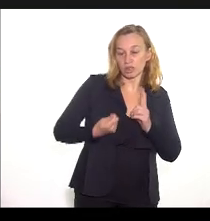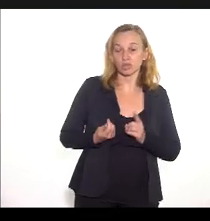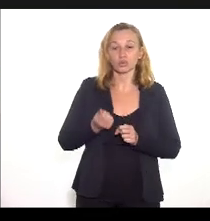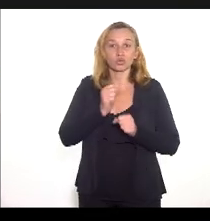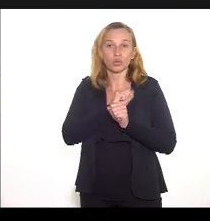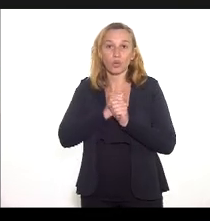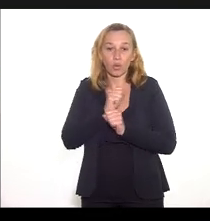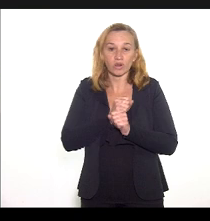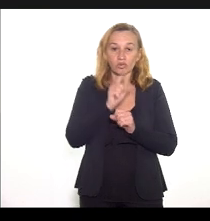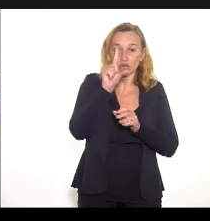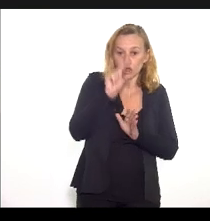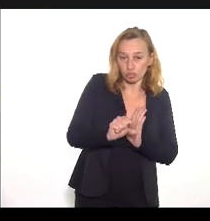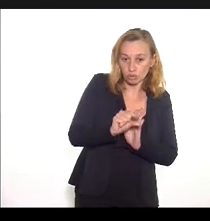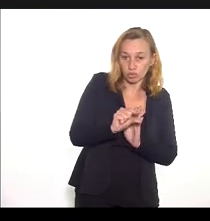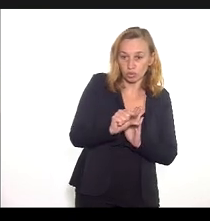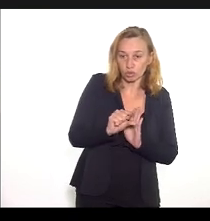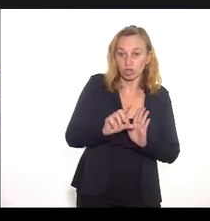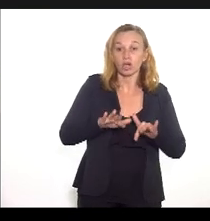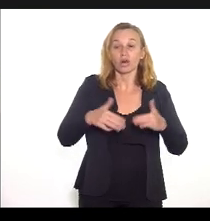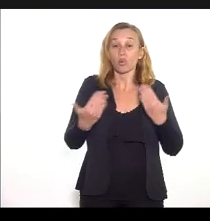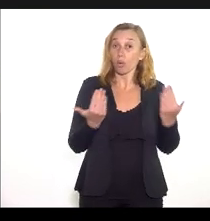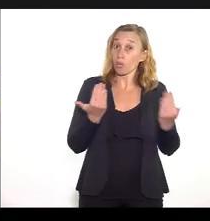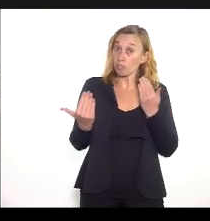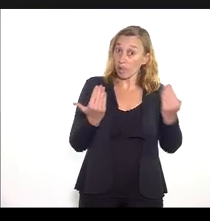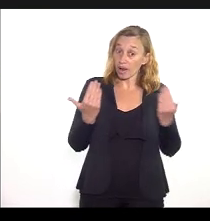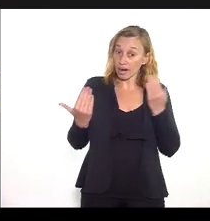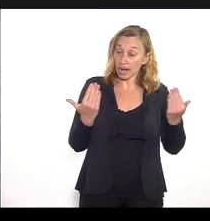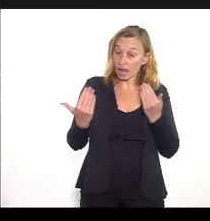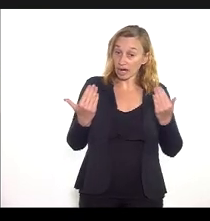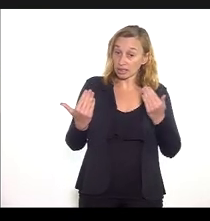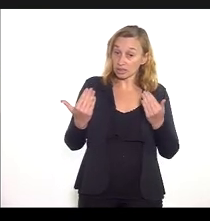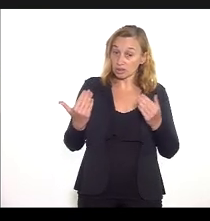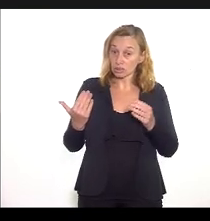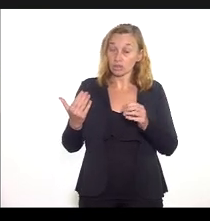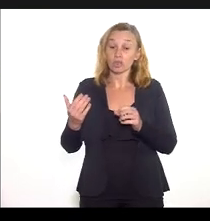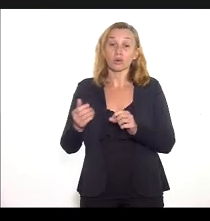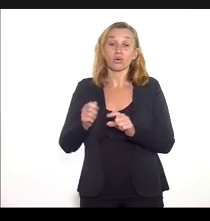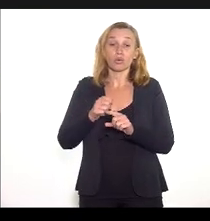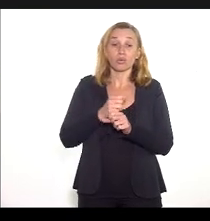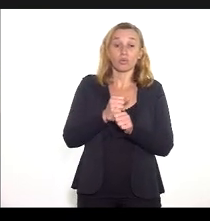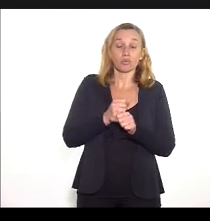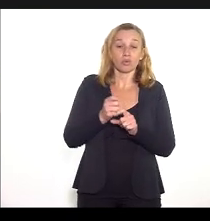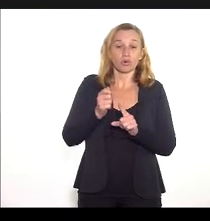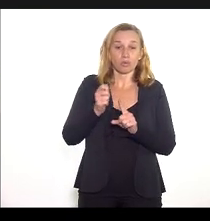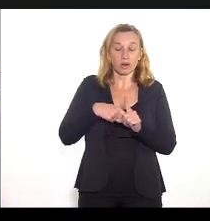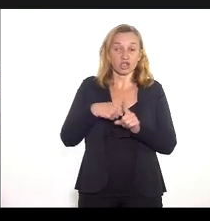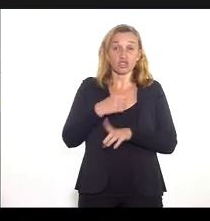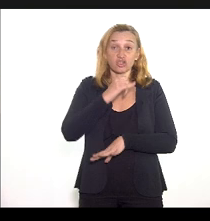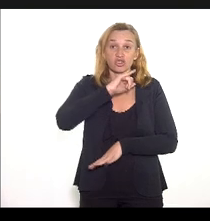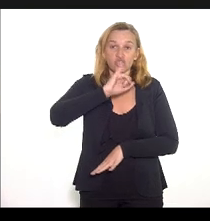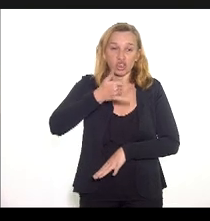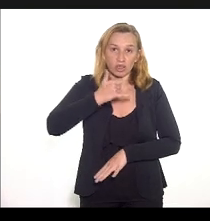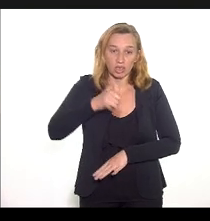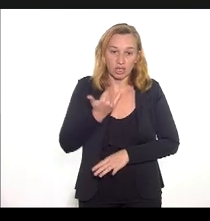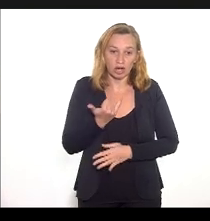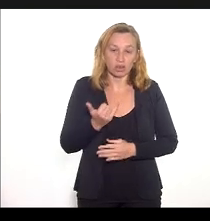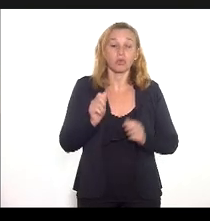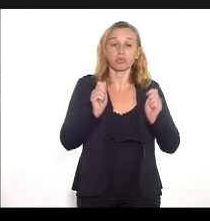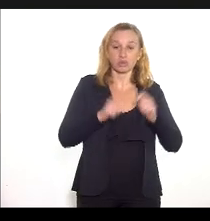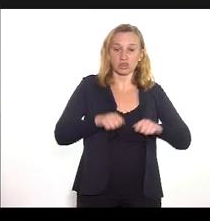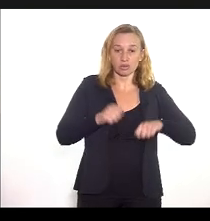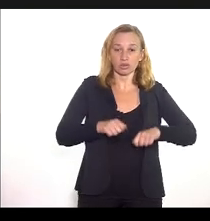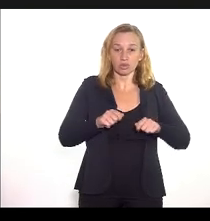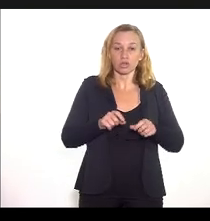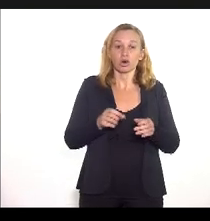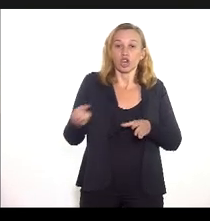foi reduzida, quando comparada com o trimestre anterior, em especial no mês de janeiro, possivelmente como efeito da